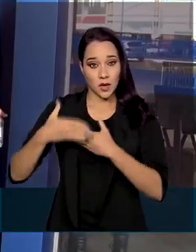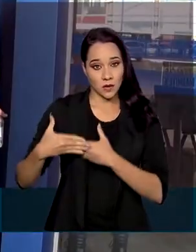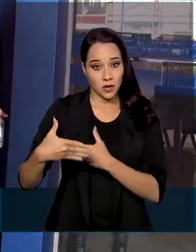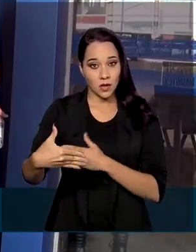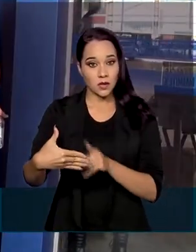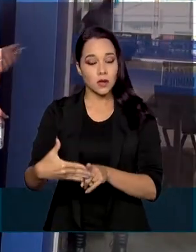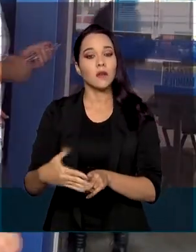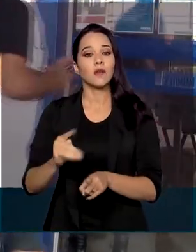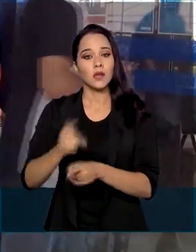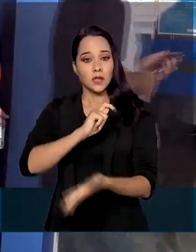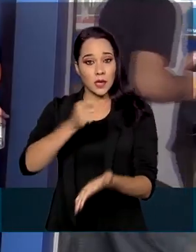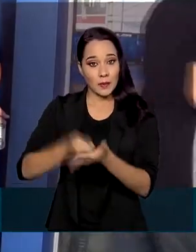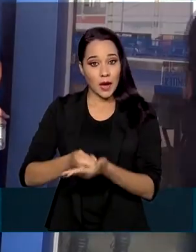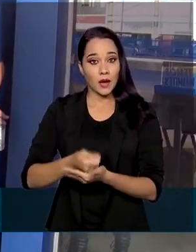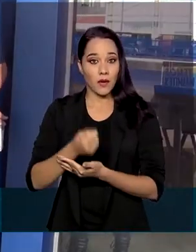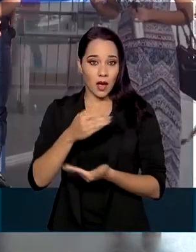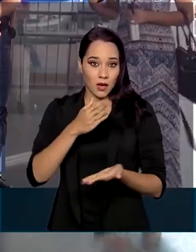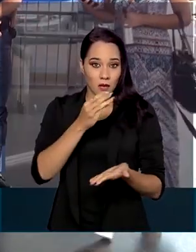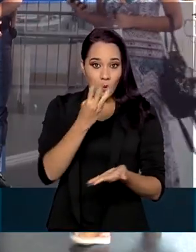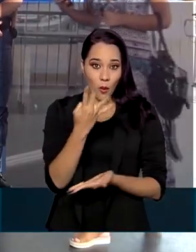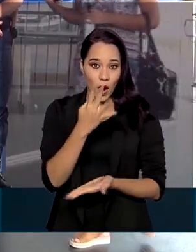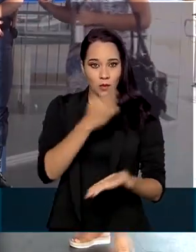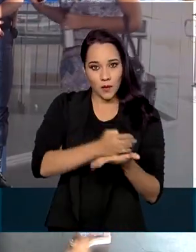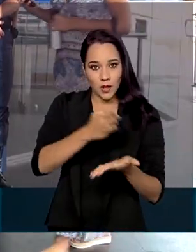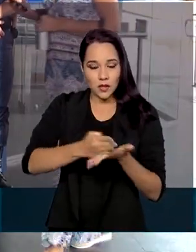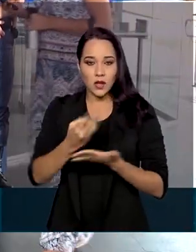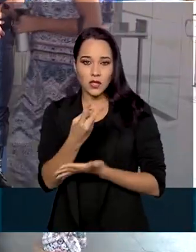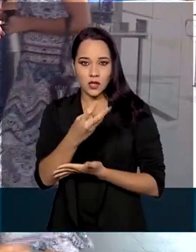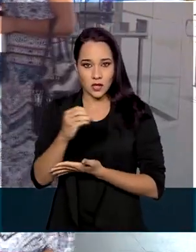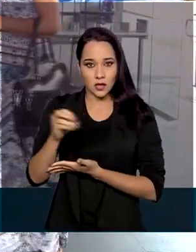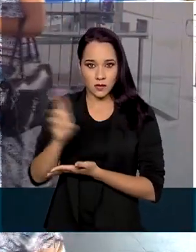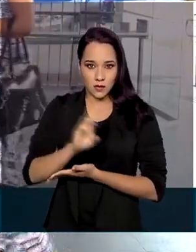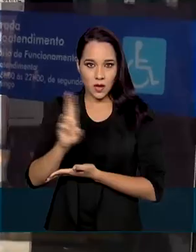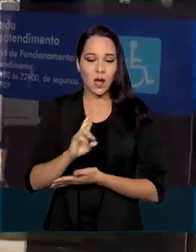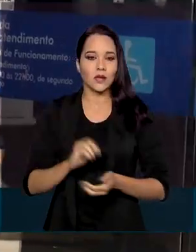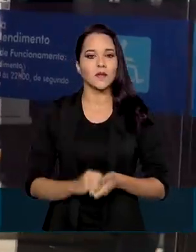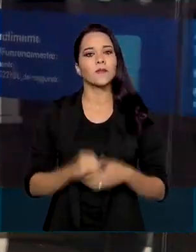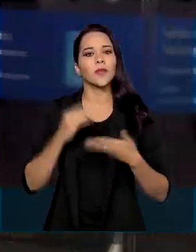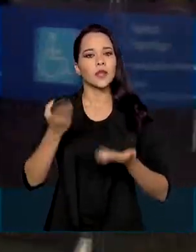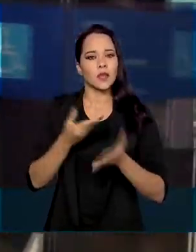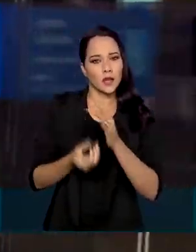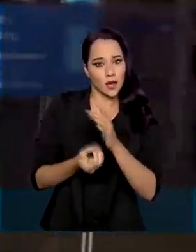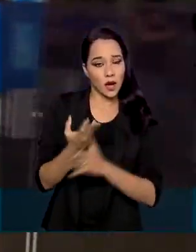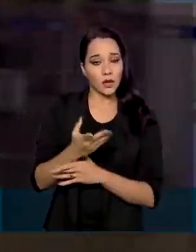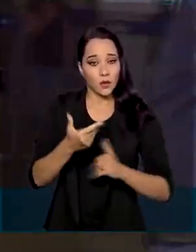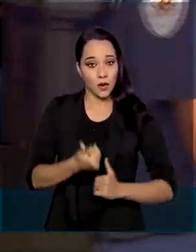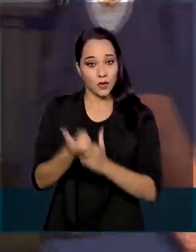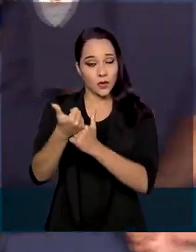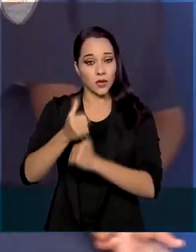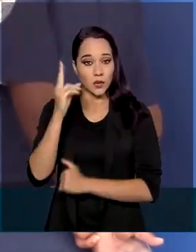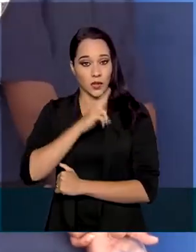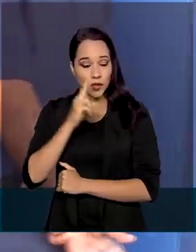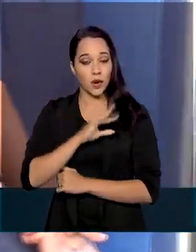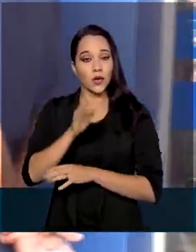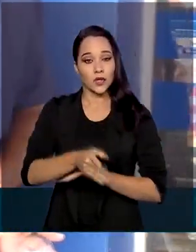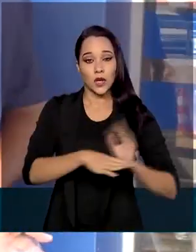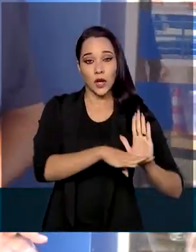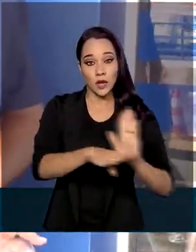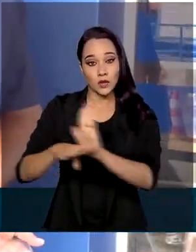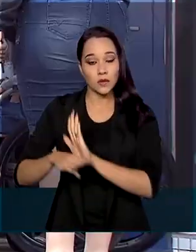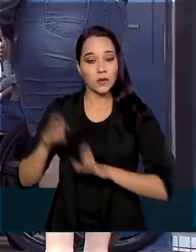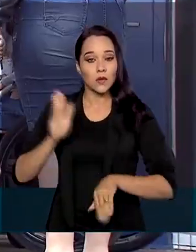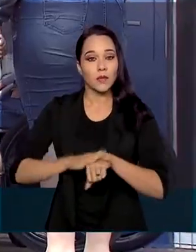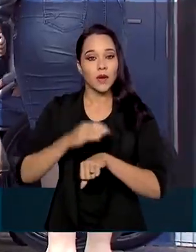extensão será pago em até 4 parcelas de R$ 300. Desde que foi criado, o auxílio emergencial já beneficiou